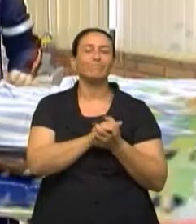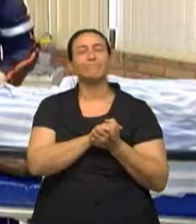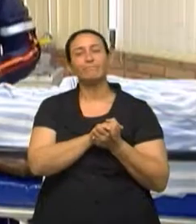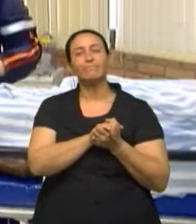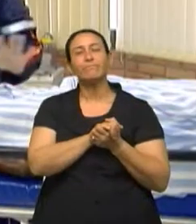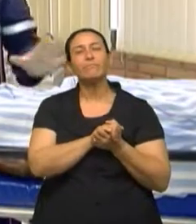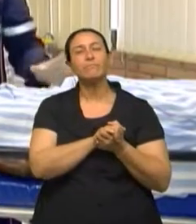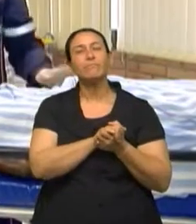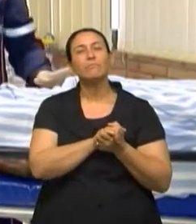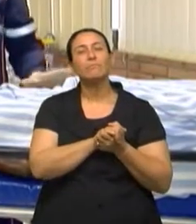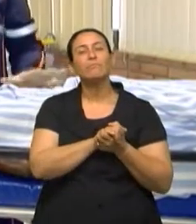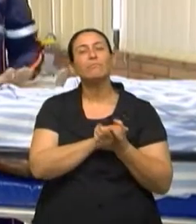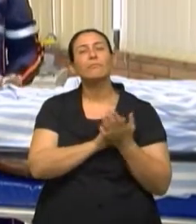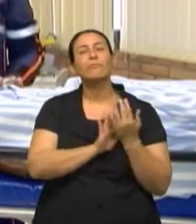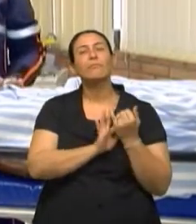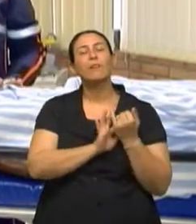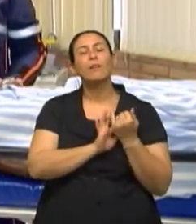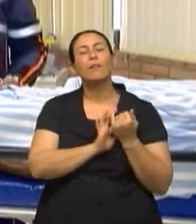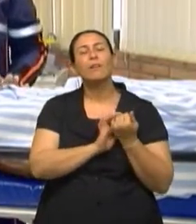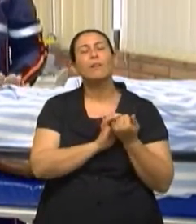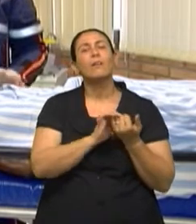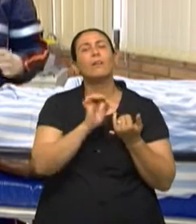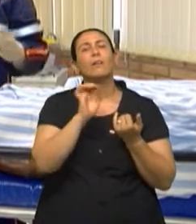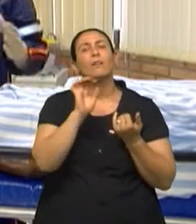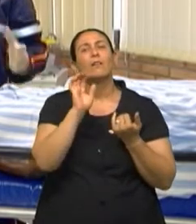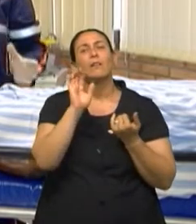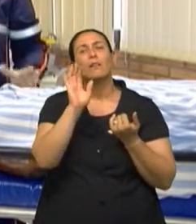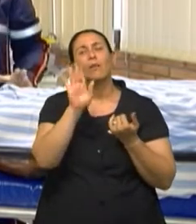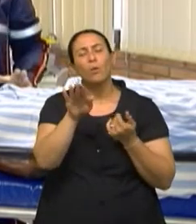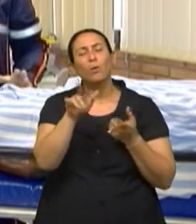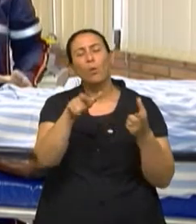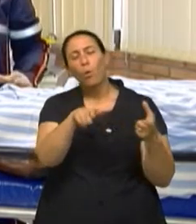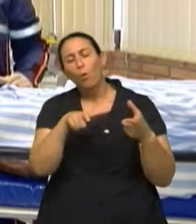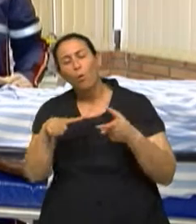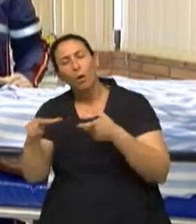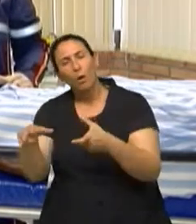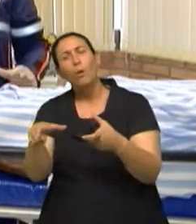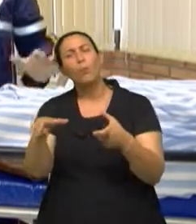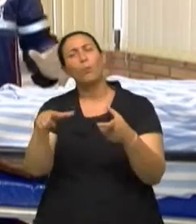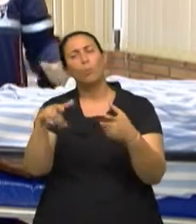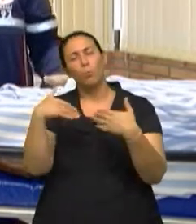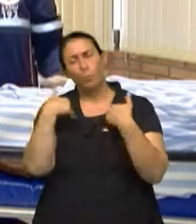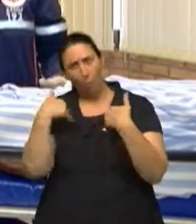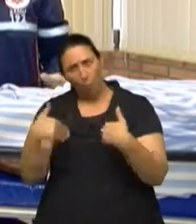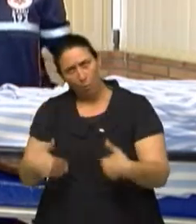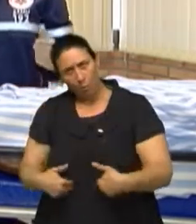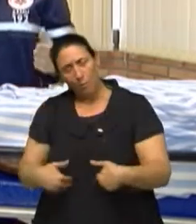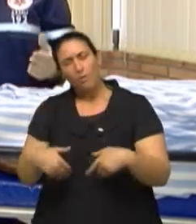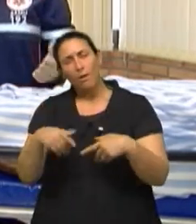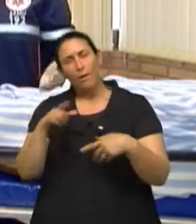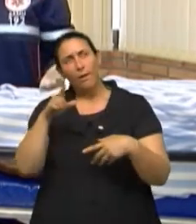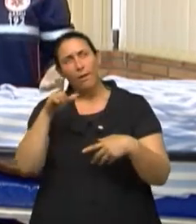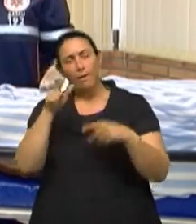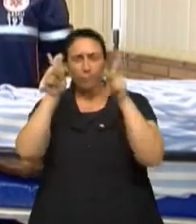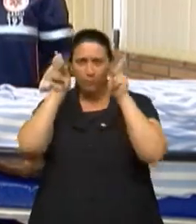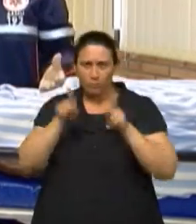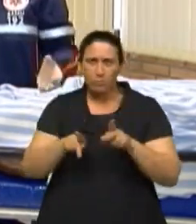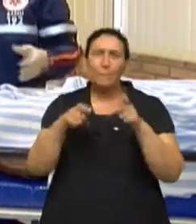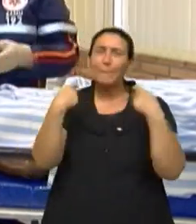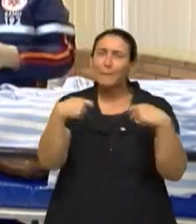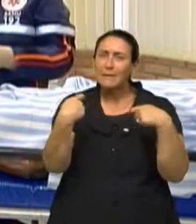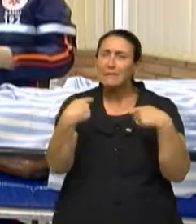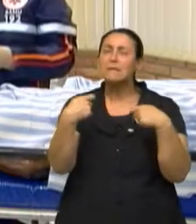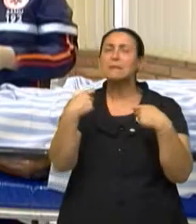O sangramento em qualquer local do corpo, ele tem que ser contido, ou seja, a vítima tem que deixar de perder